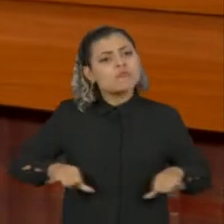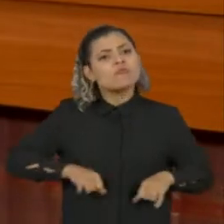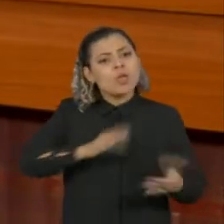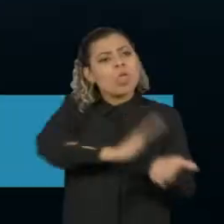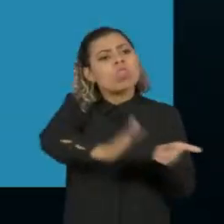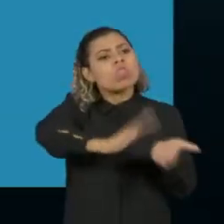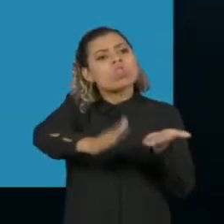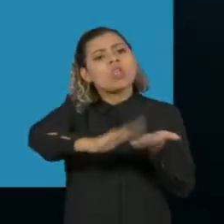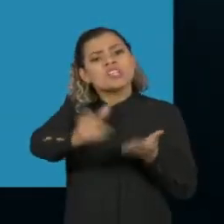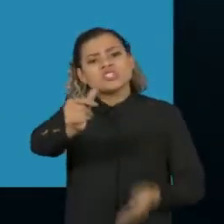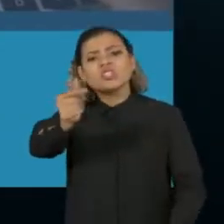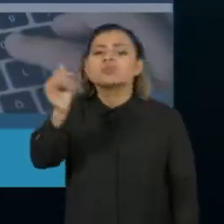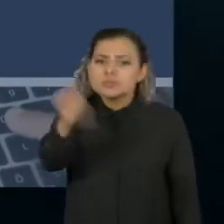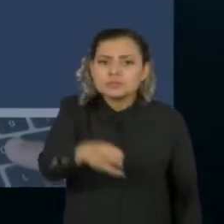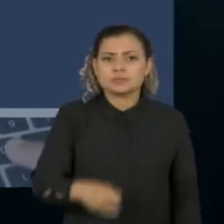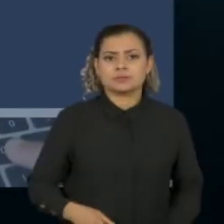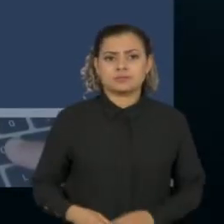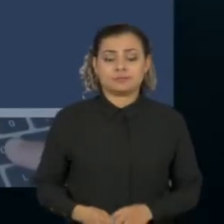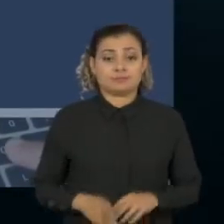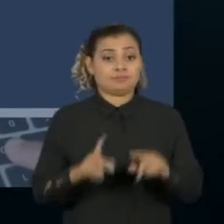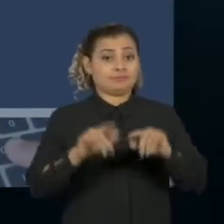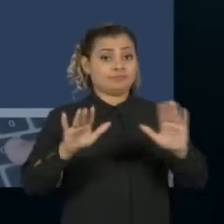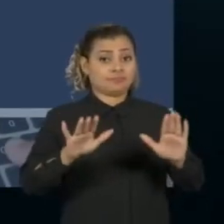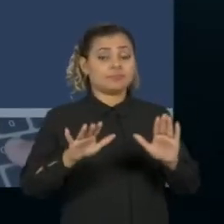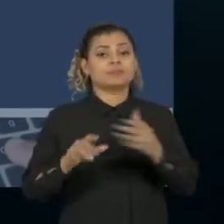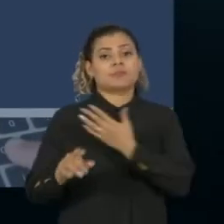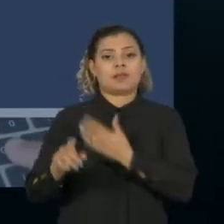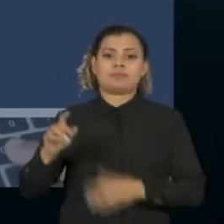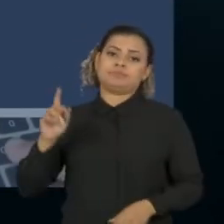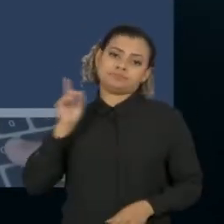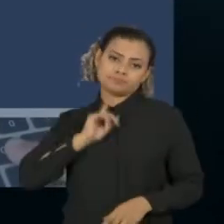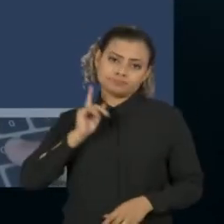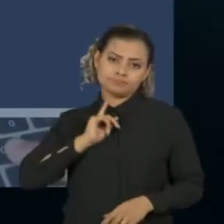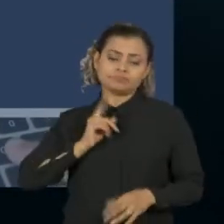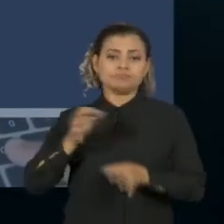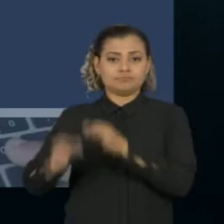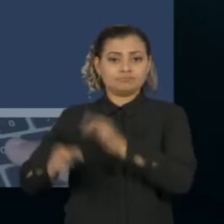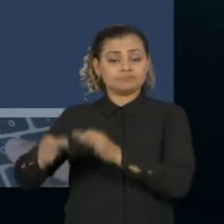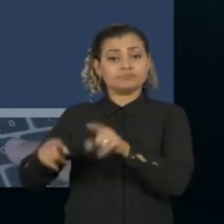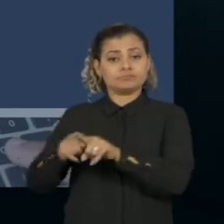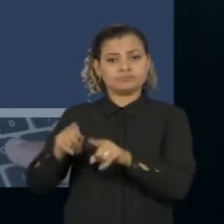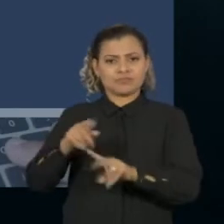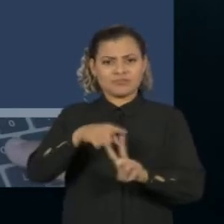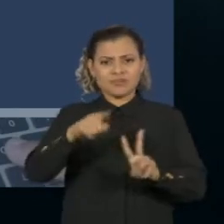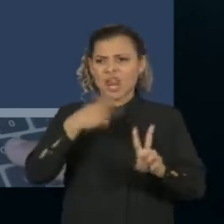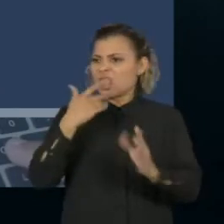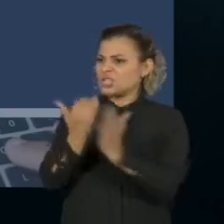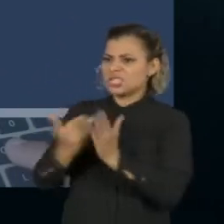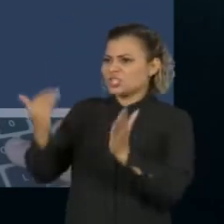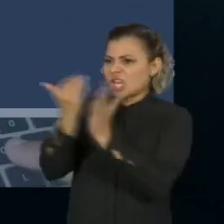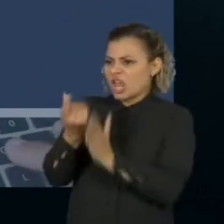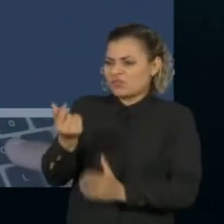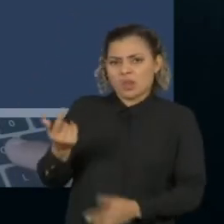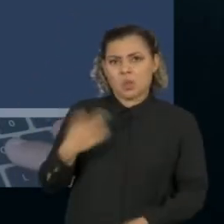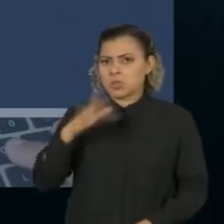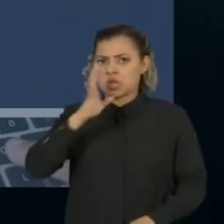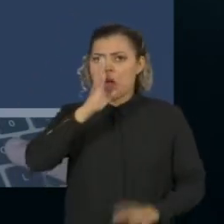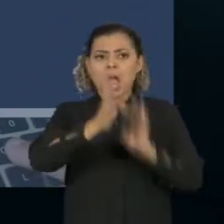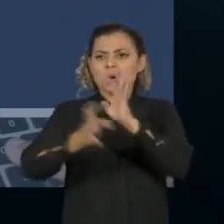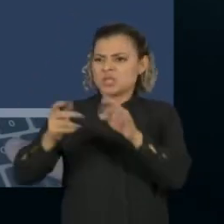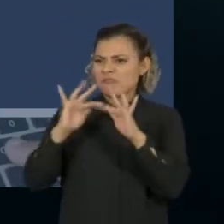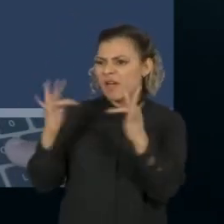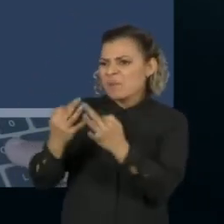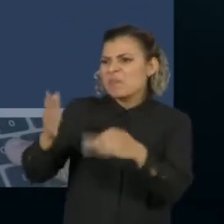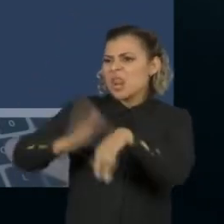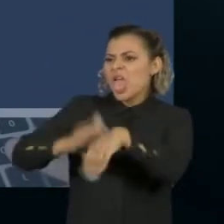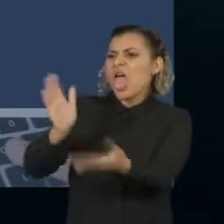dano moral. Nos recursos ao Tribunal de Justiça de Minas, a Vale considerou a indenização excessiva e acusou os parentes de agirem de